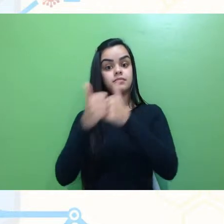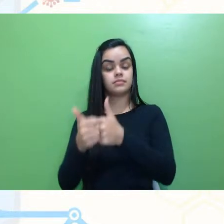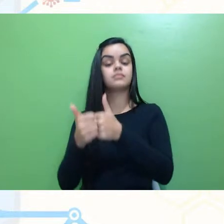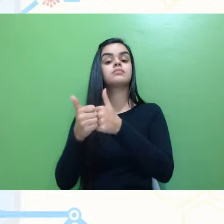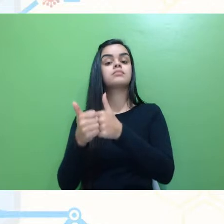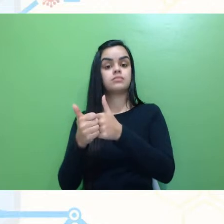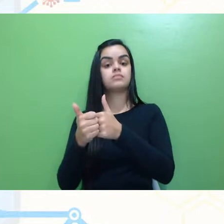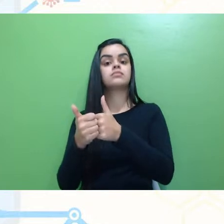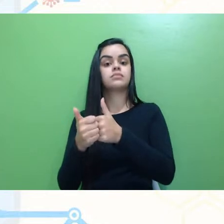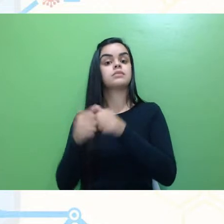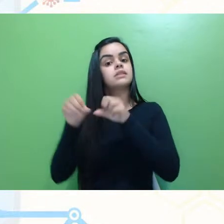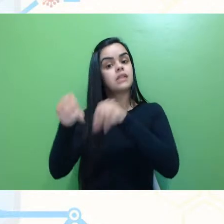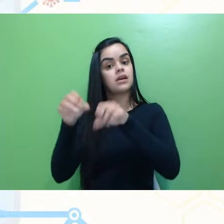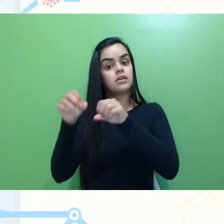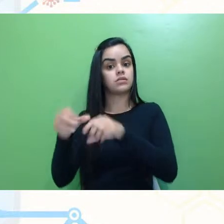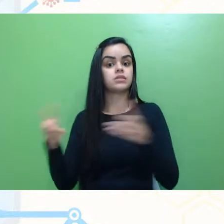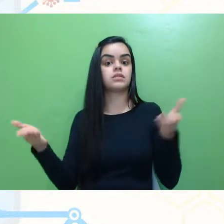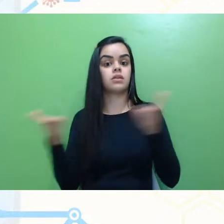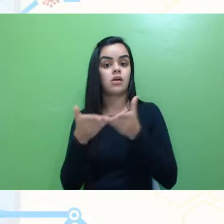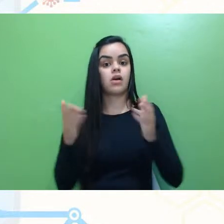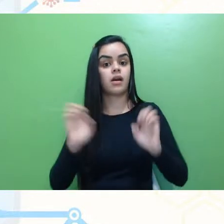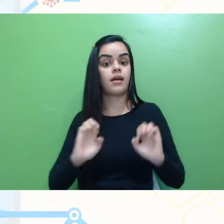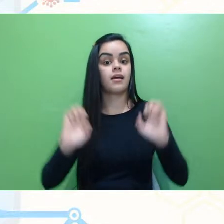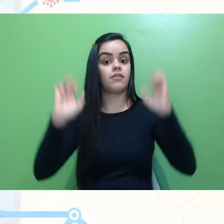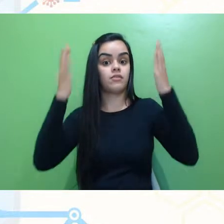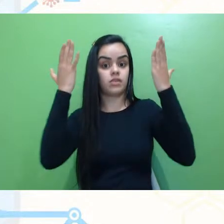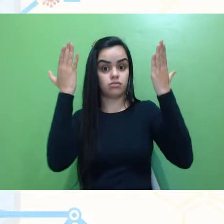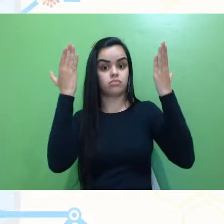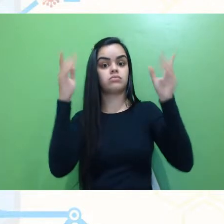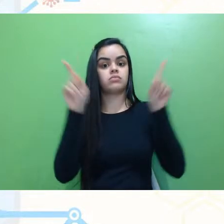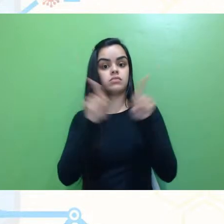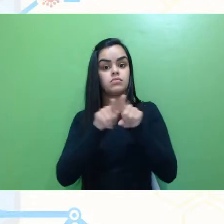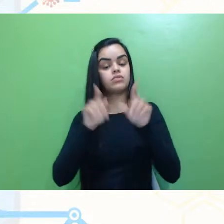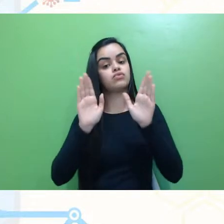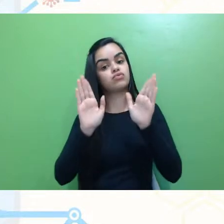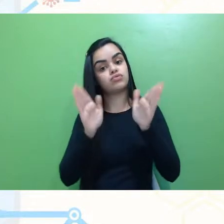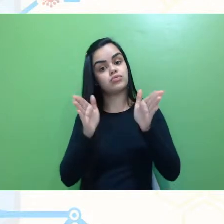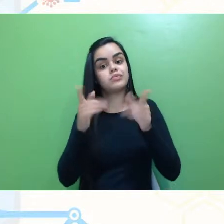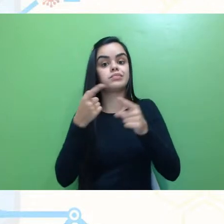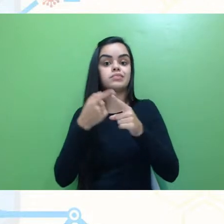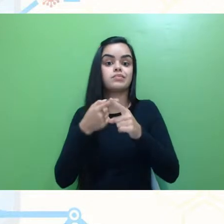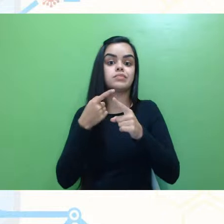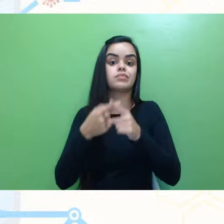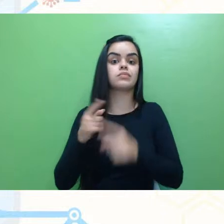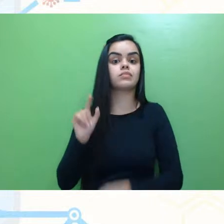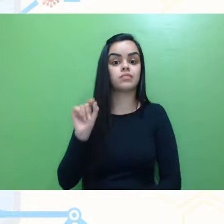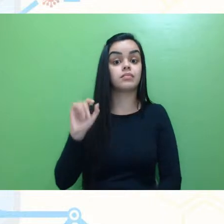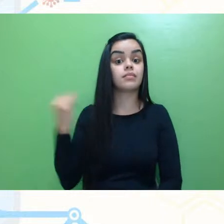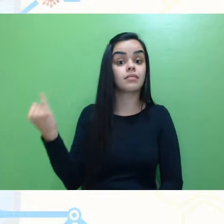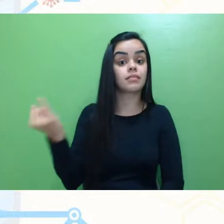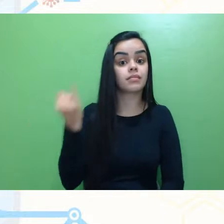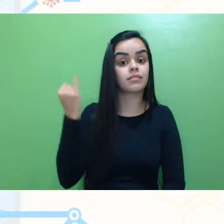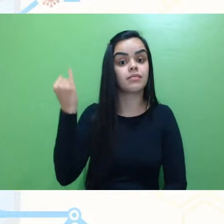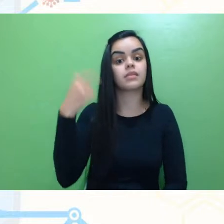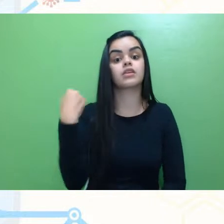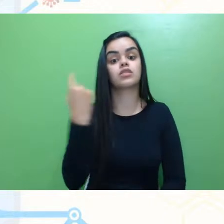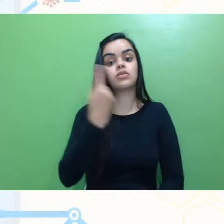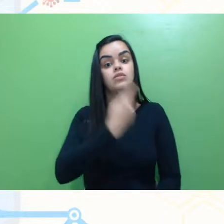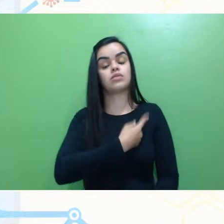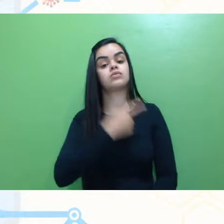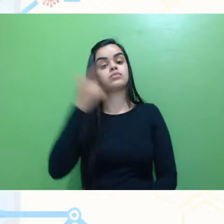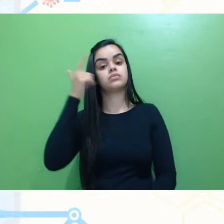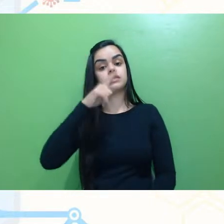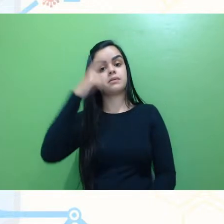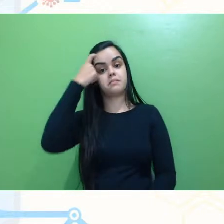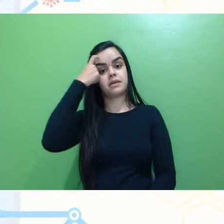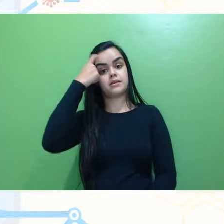grande temática do nosso evento, né, já que é importante a gente pensar qual é